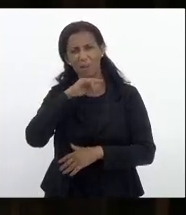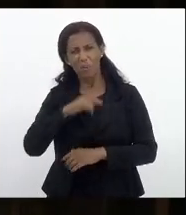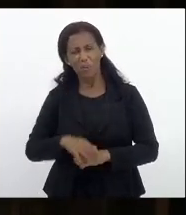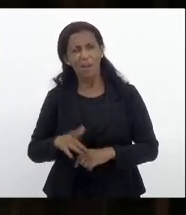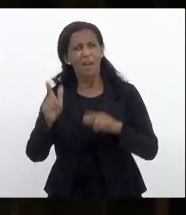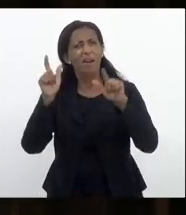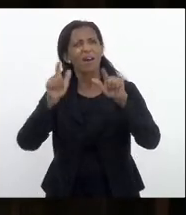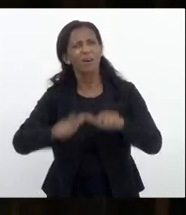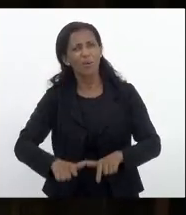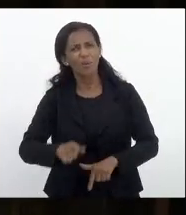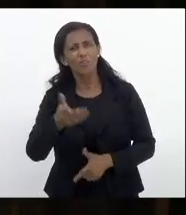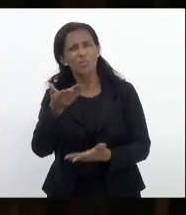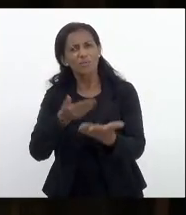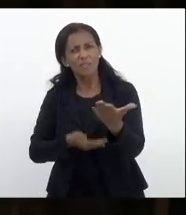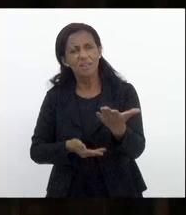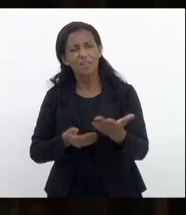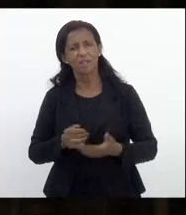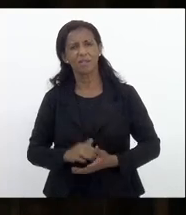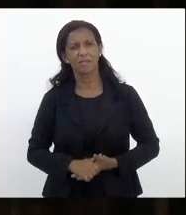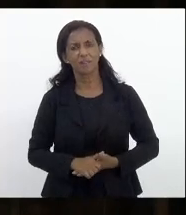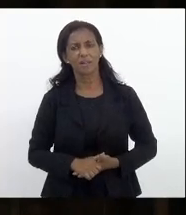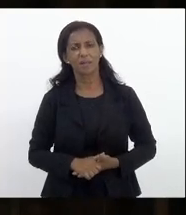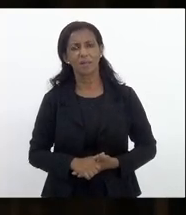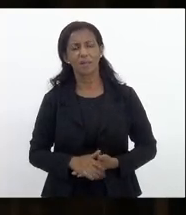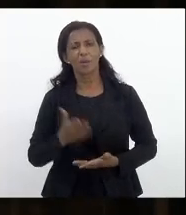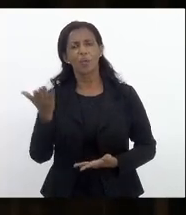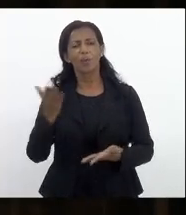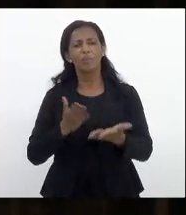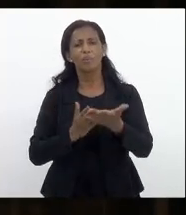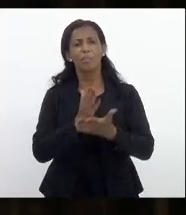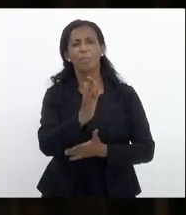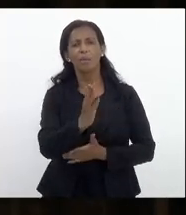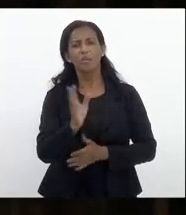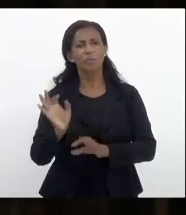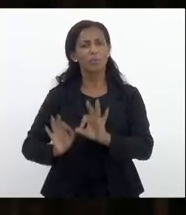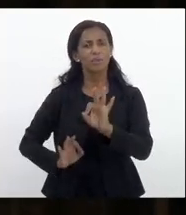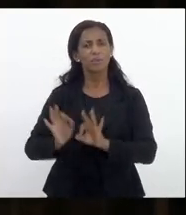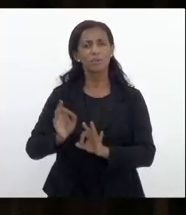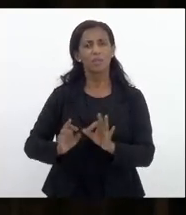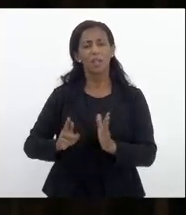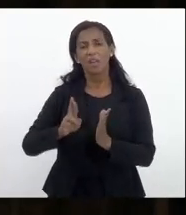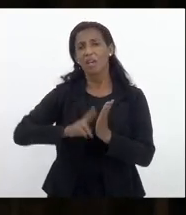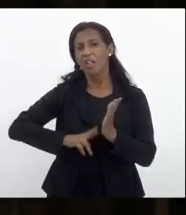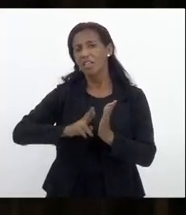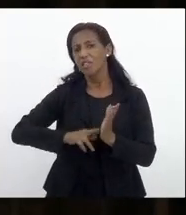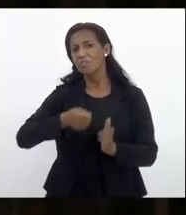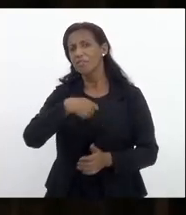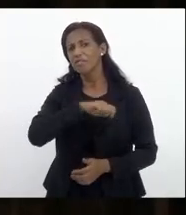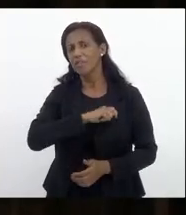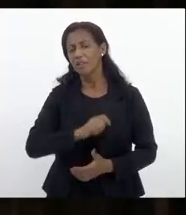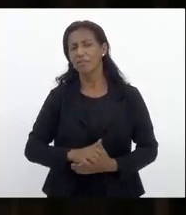aonde estava vossa excelência quando foi aprovado dessa forma o regime de recuperação fiscal